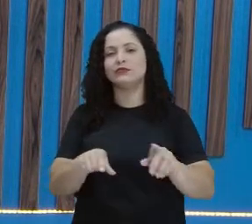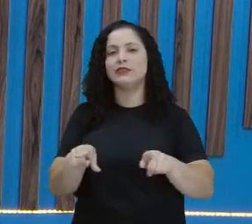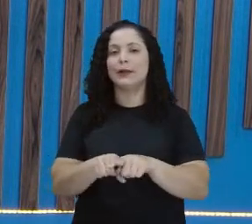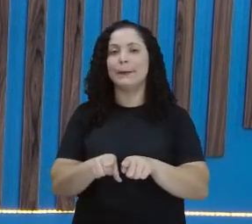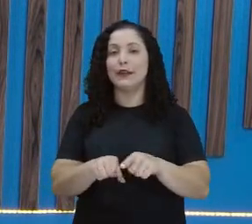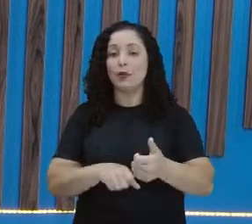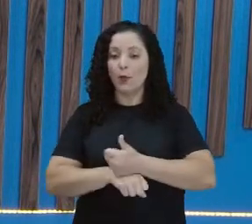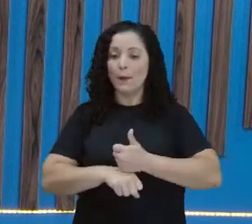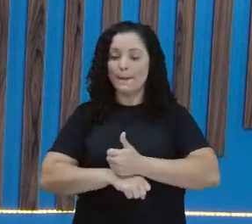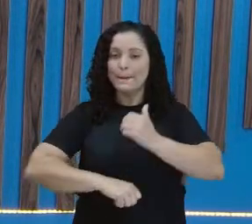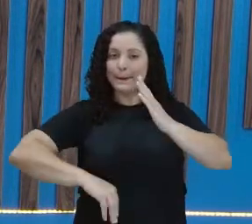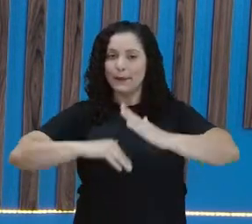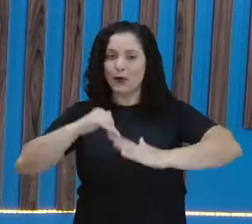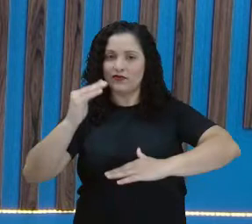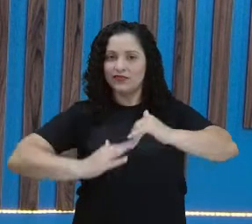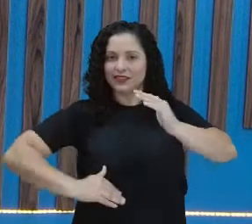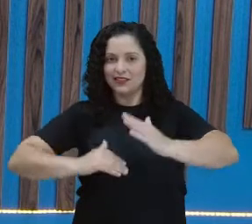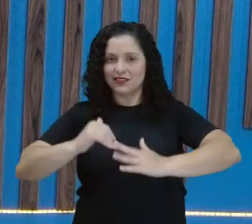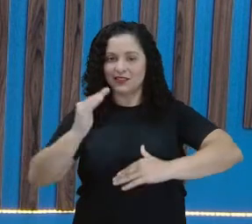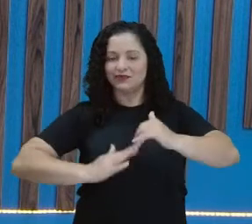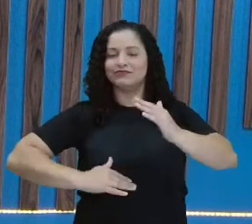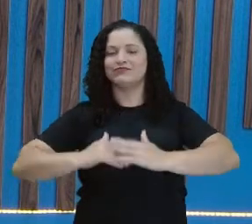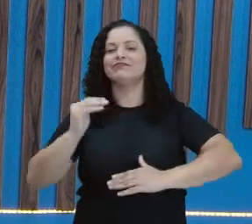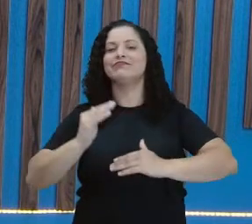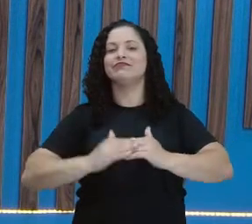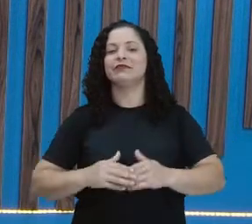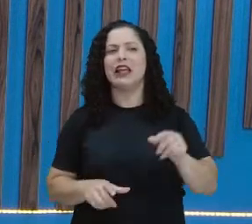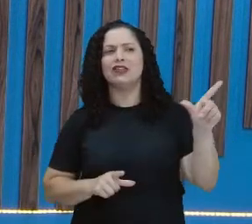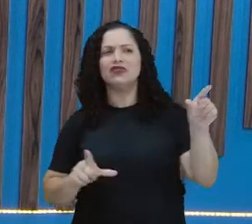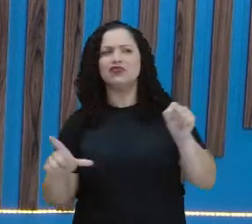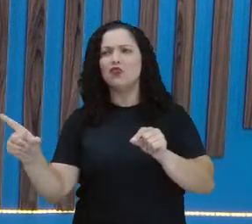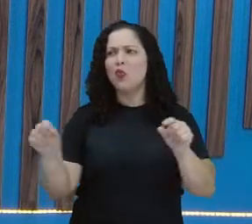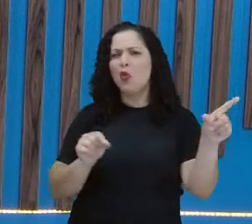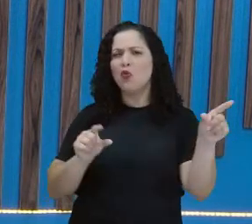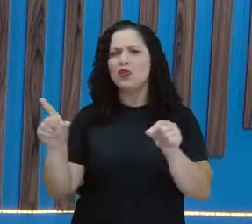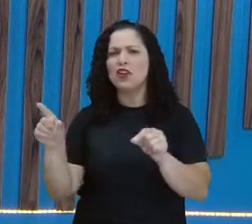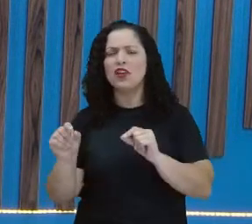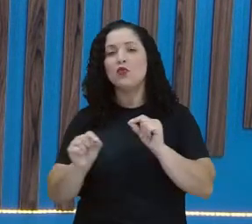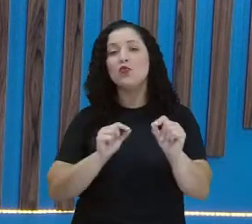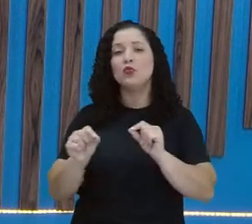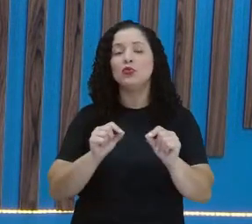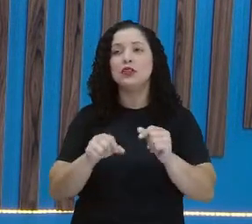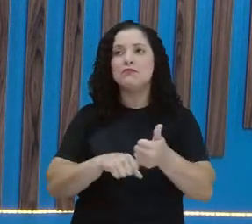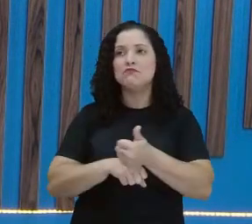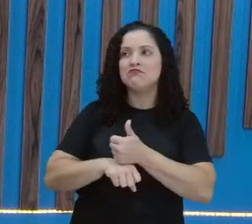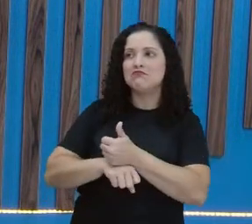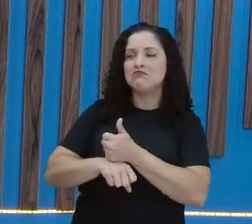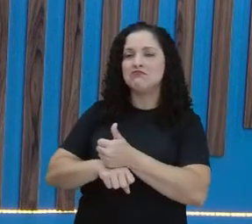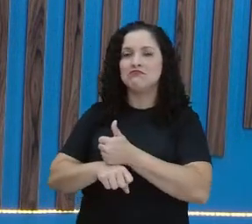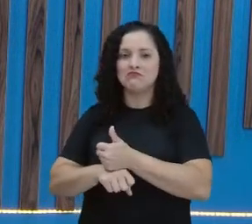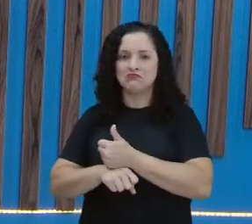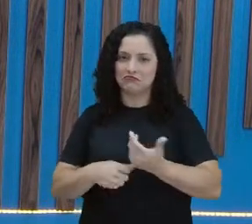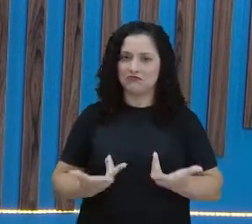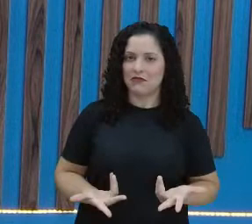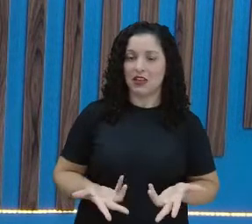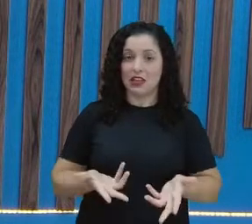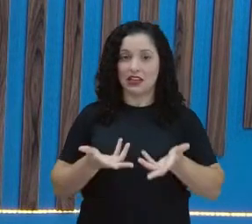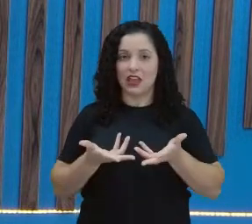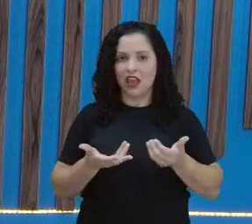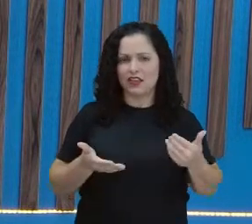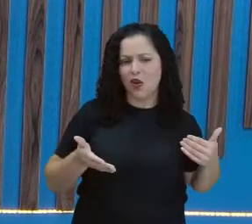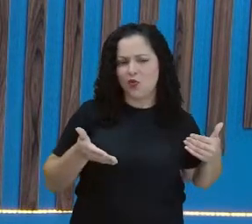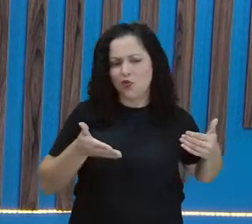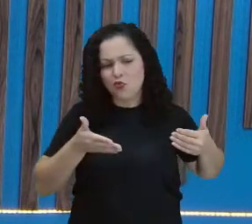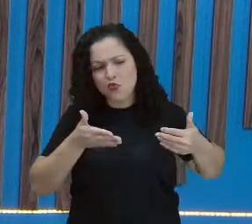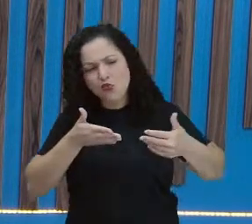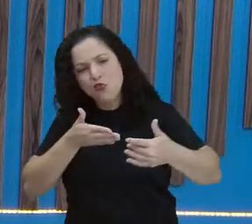profissão. Já é aí a fase de escolher uma profissão que você vai exercer para o resto